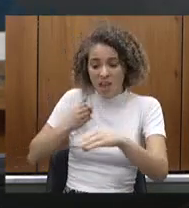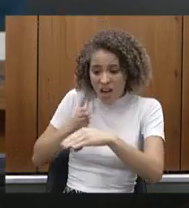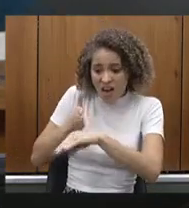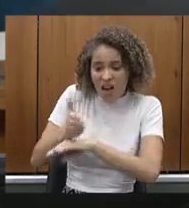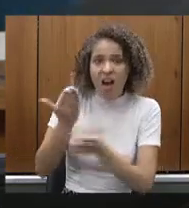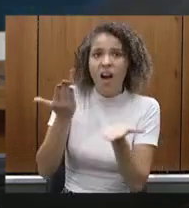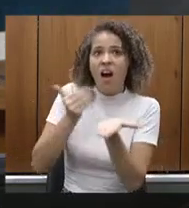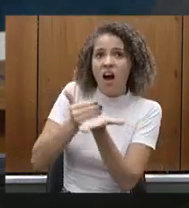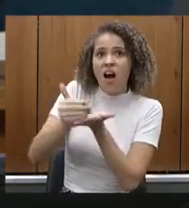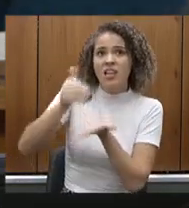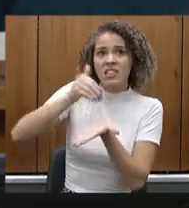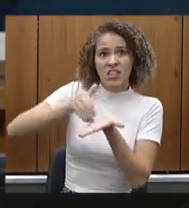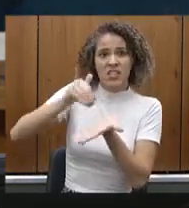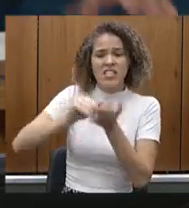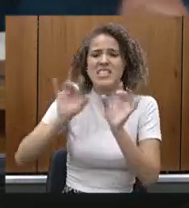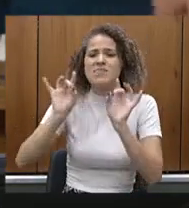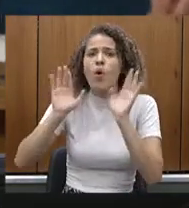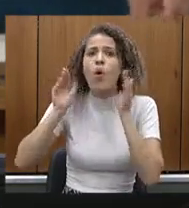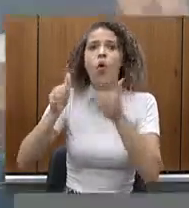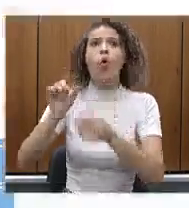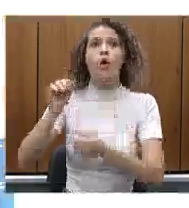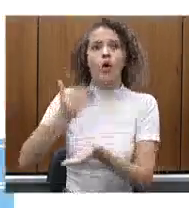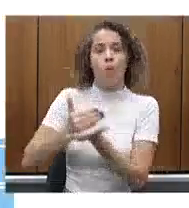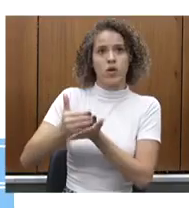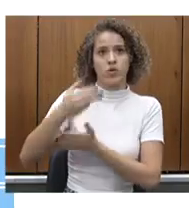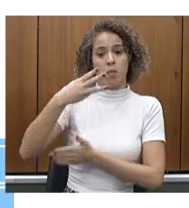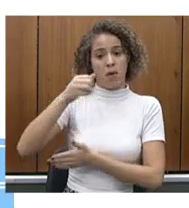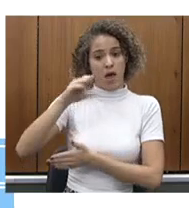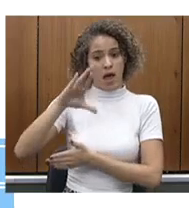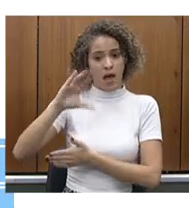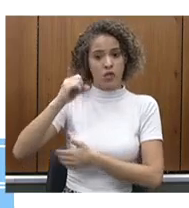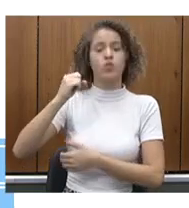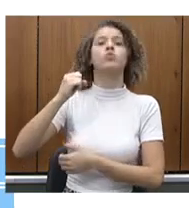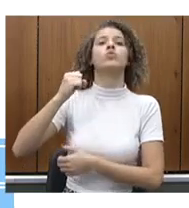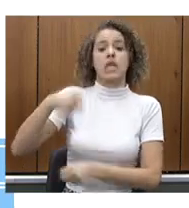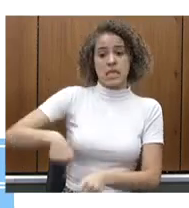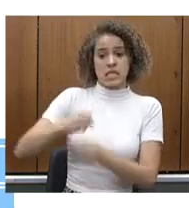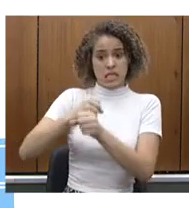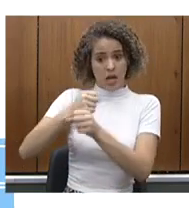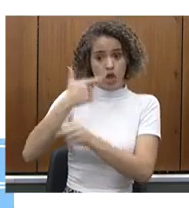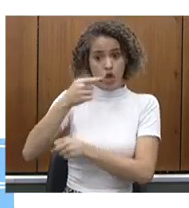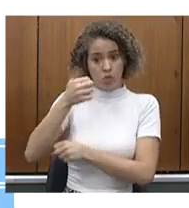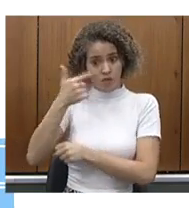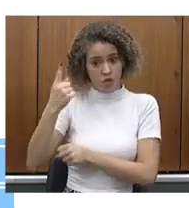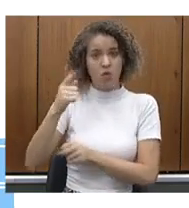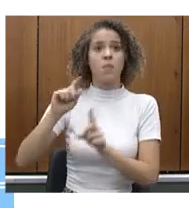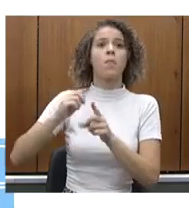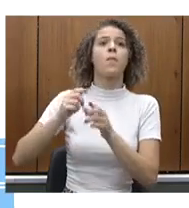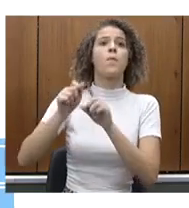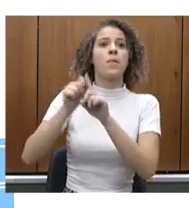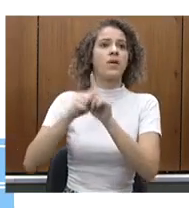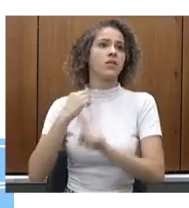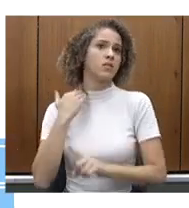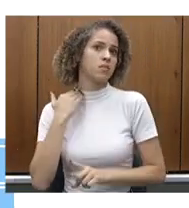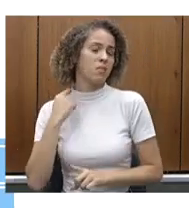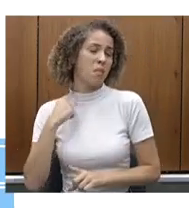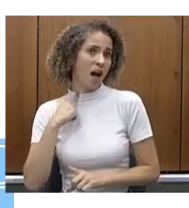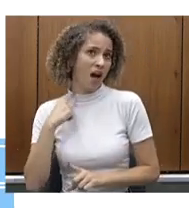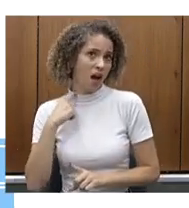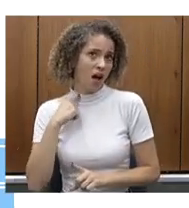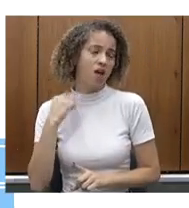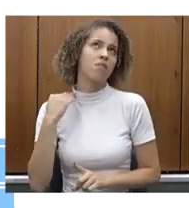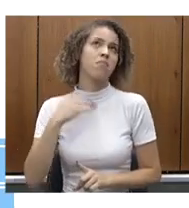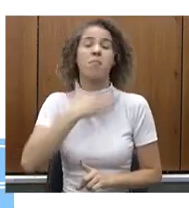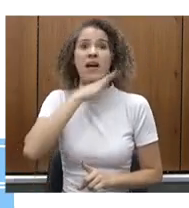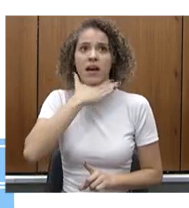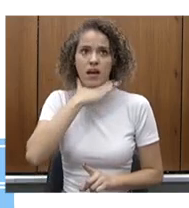secretaria especificamente, foi em março de 2021, 14 de março, não isso, André? 14 de março de 2021, no